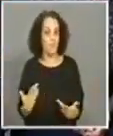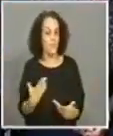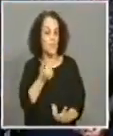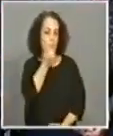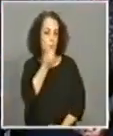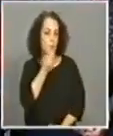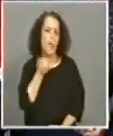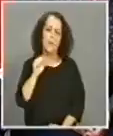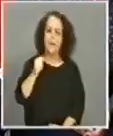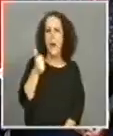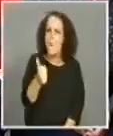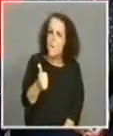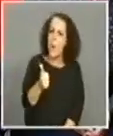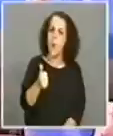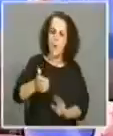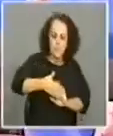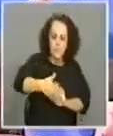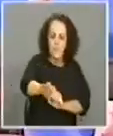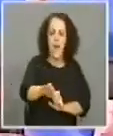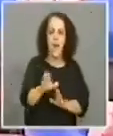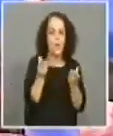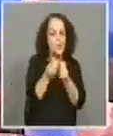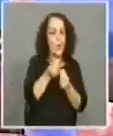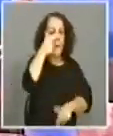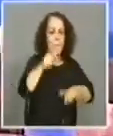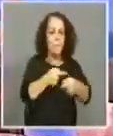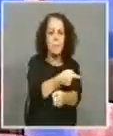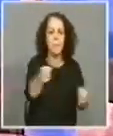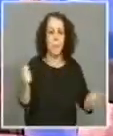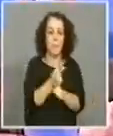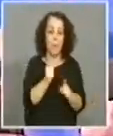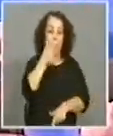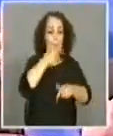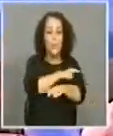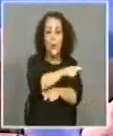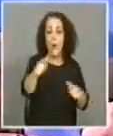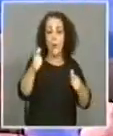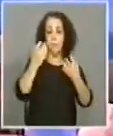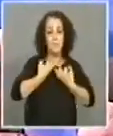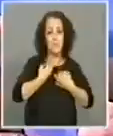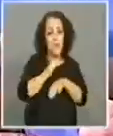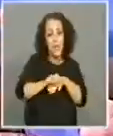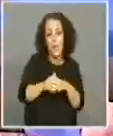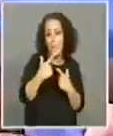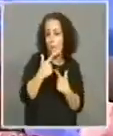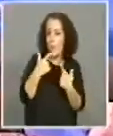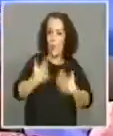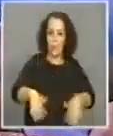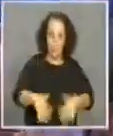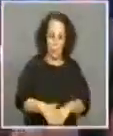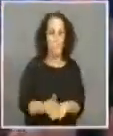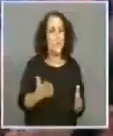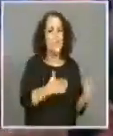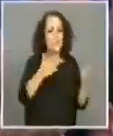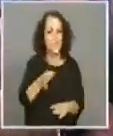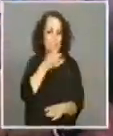também e estar junto da população que tanto nos acolhe, tanto nos acarinha. Bom, vamos falar um bocadinho do seu concelho, vamos falar de Penafiel